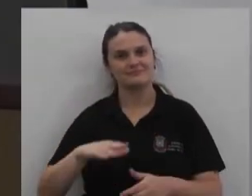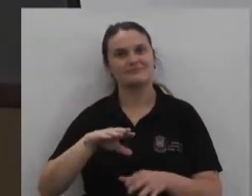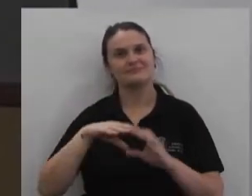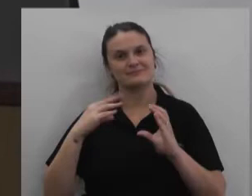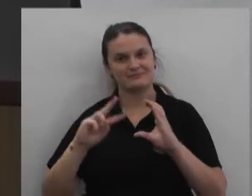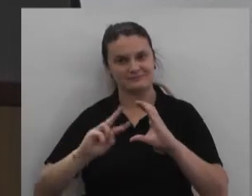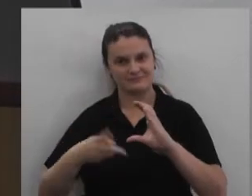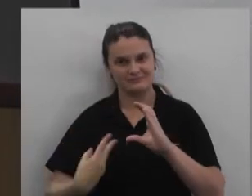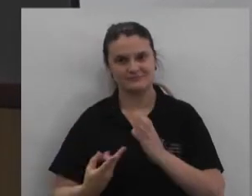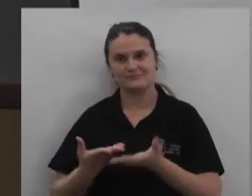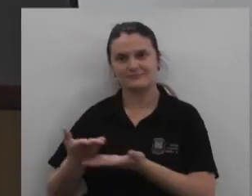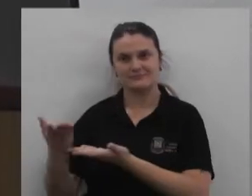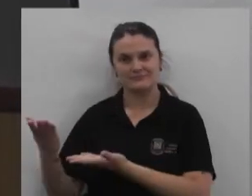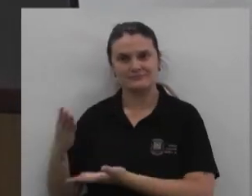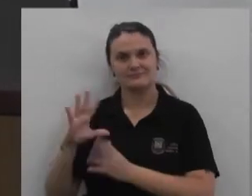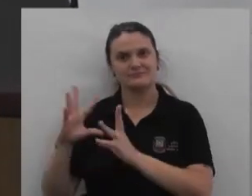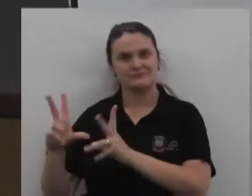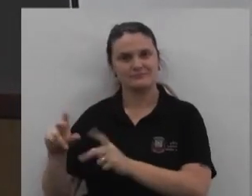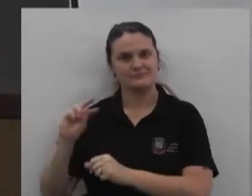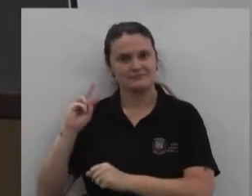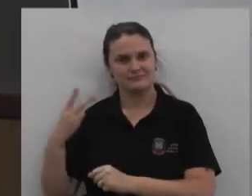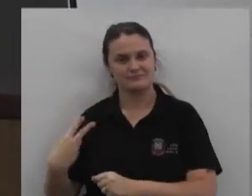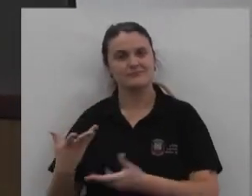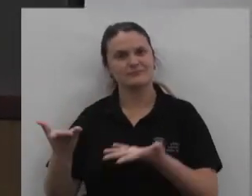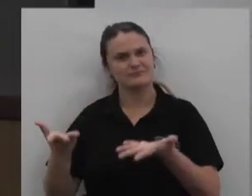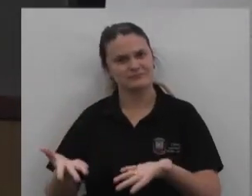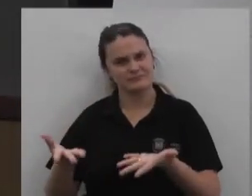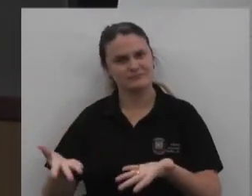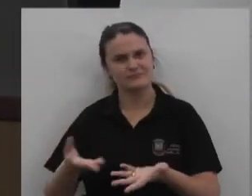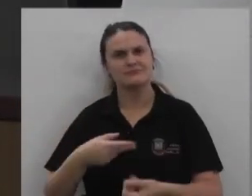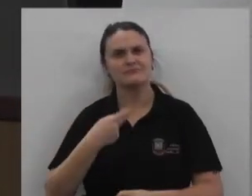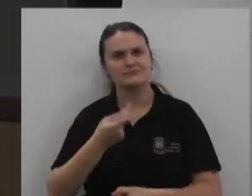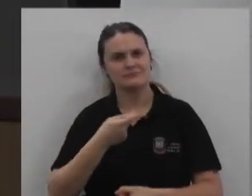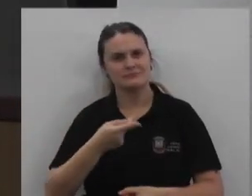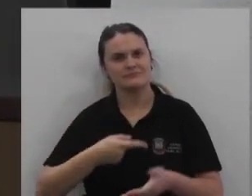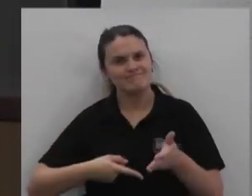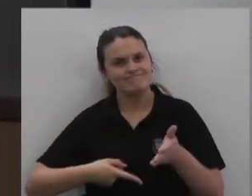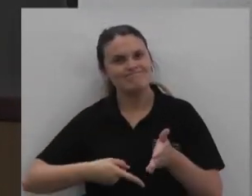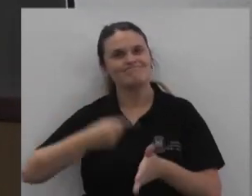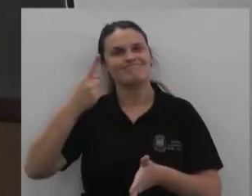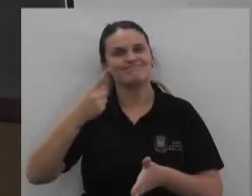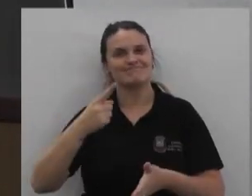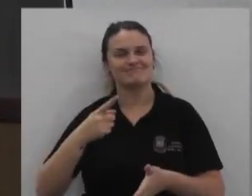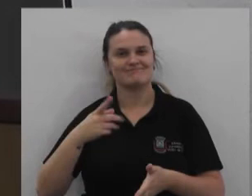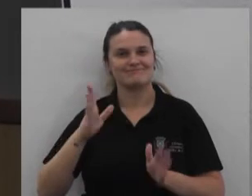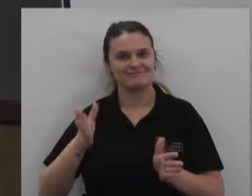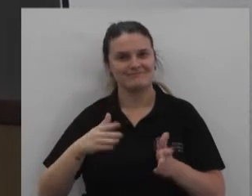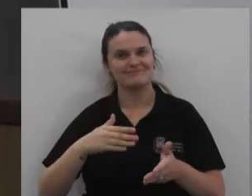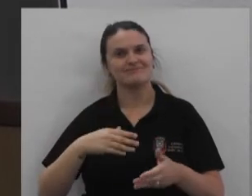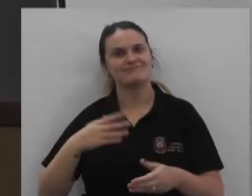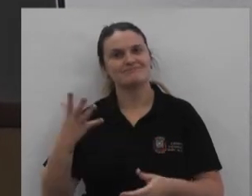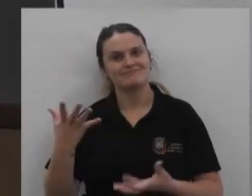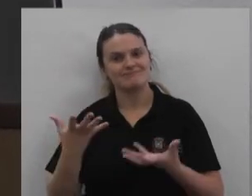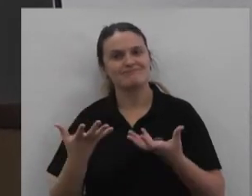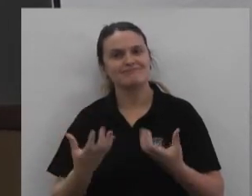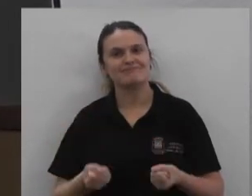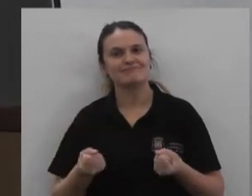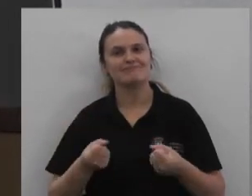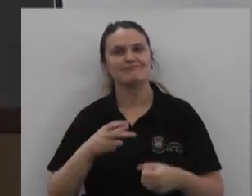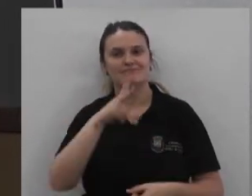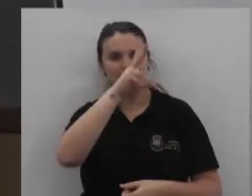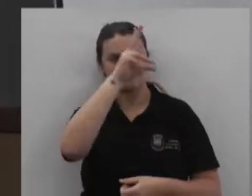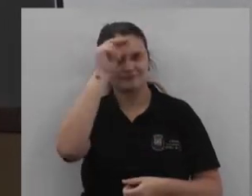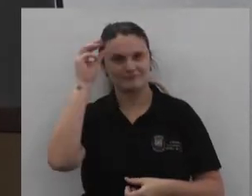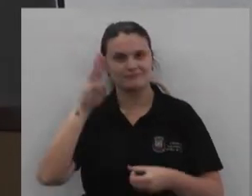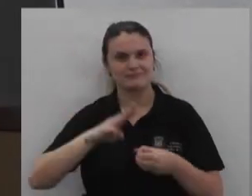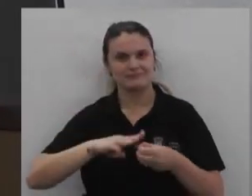cumprimentar ele Cumprimentar todos os vereadores Fiz questão desse meu primeiro dia De mandato como prefeito municipal